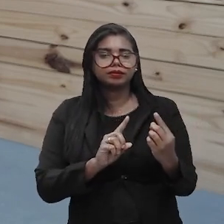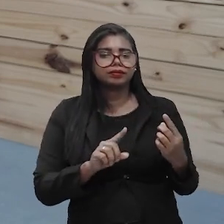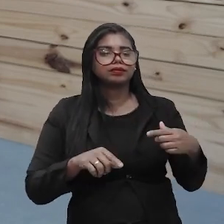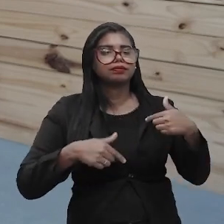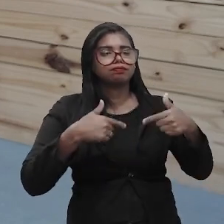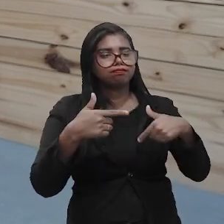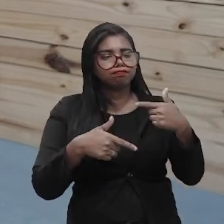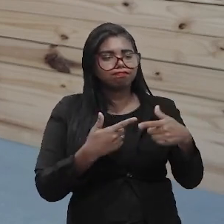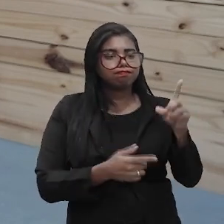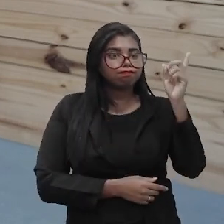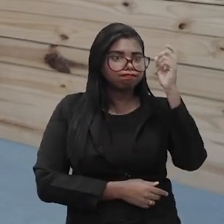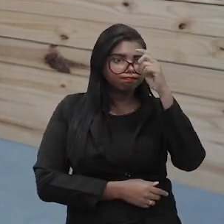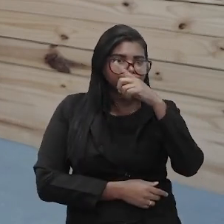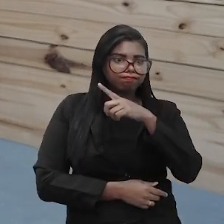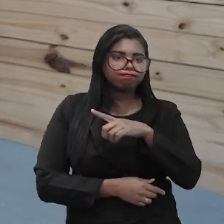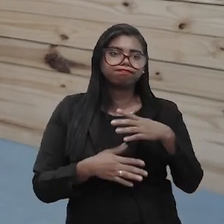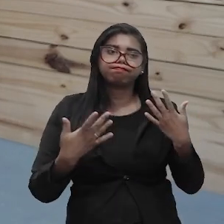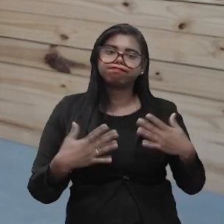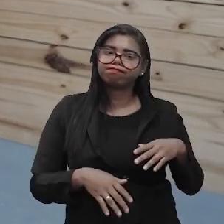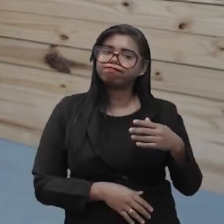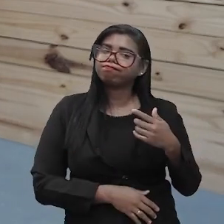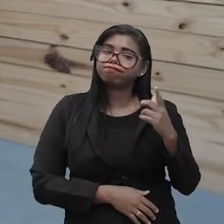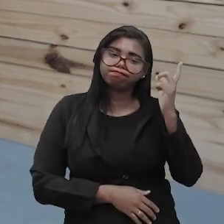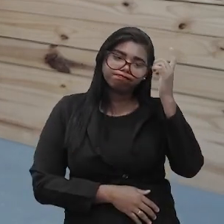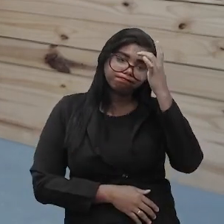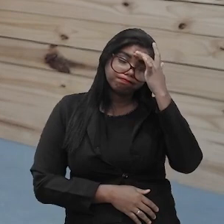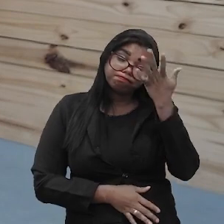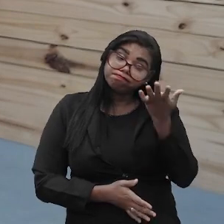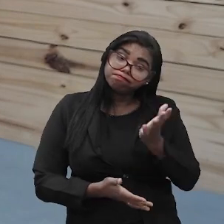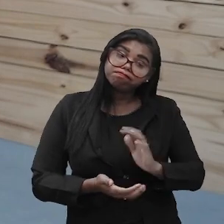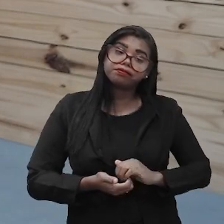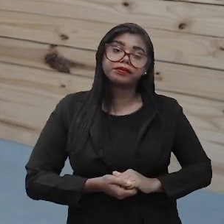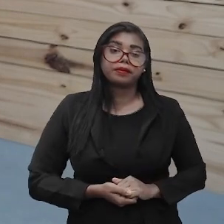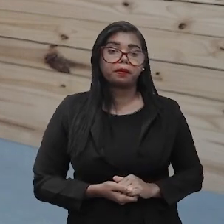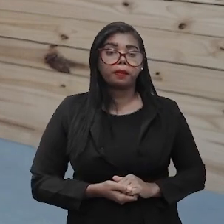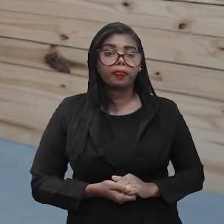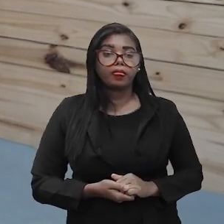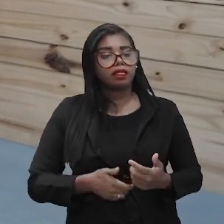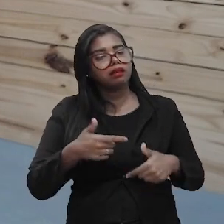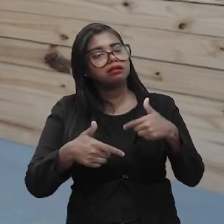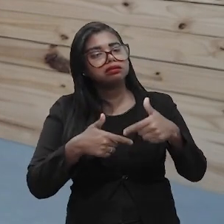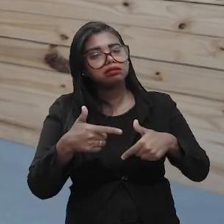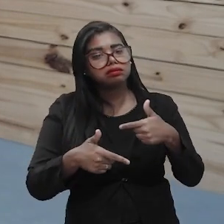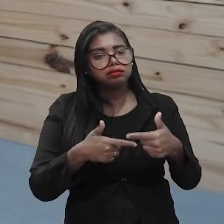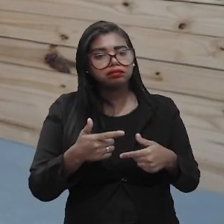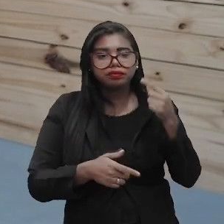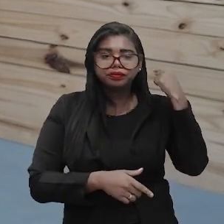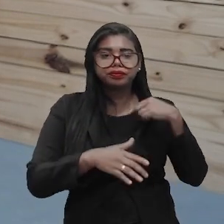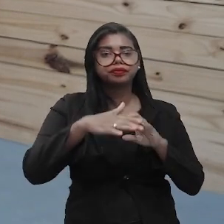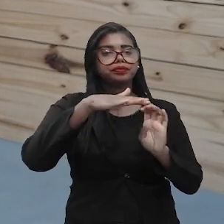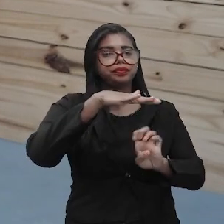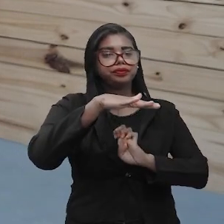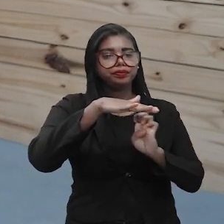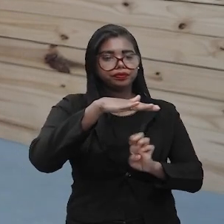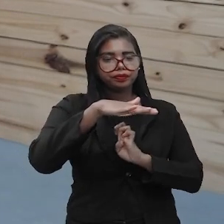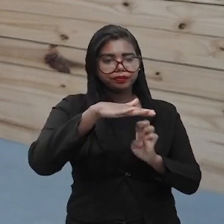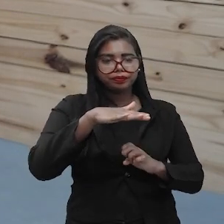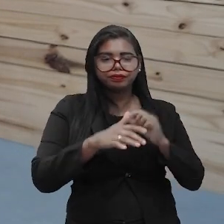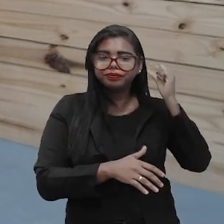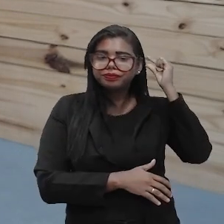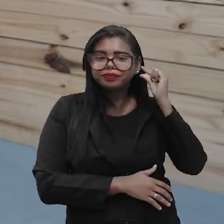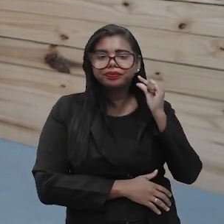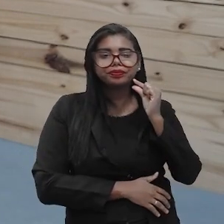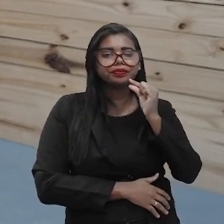assim, muito árduo. Não é tão fácil. Então, quem for trabalhar, se um dia vocês forem trabalhar em uma empresa de teleatendimento,